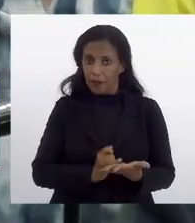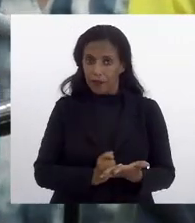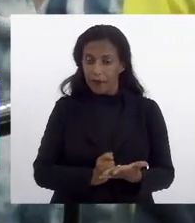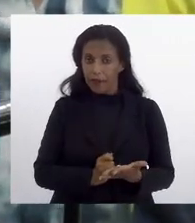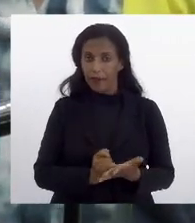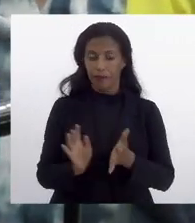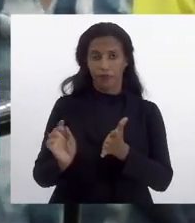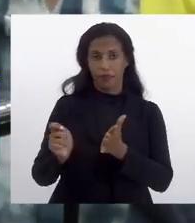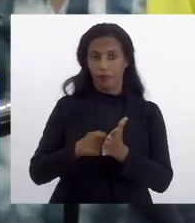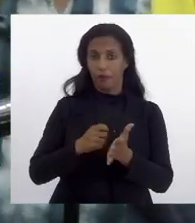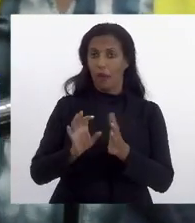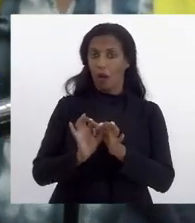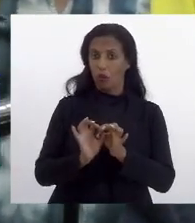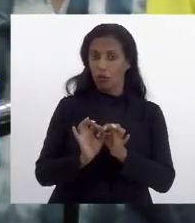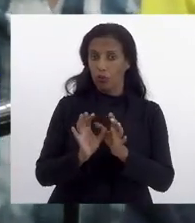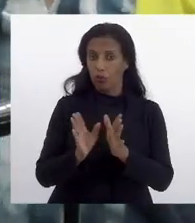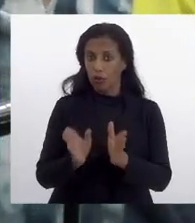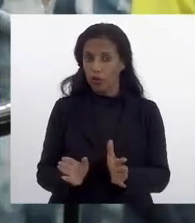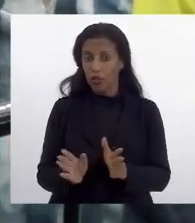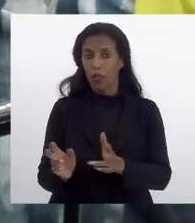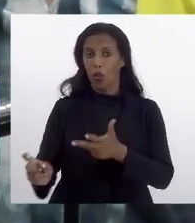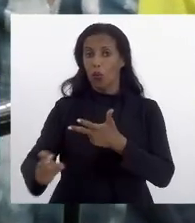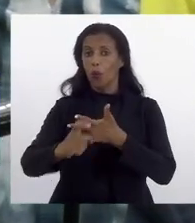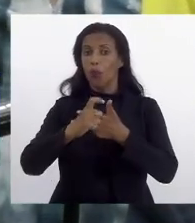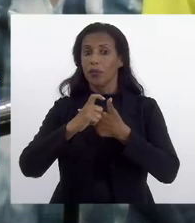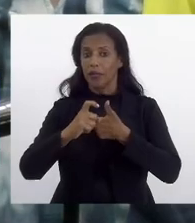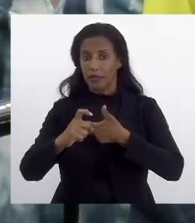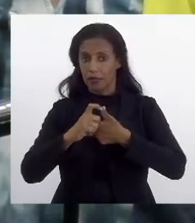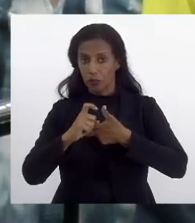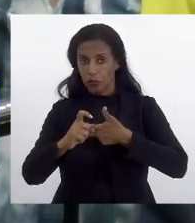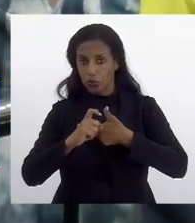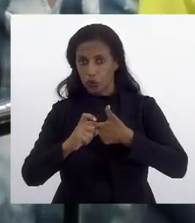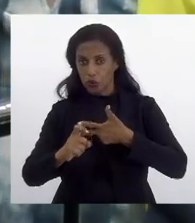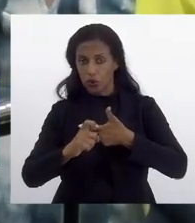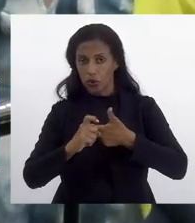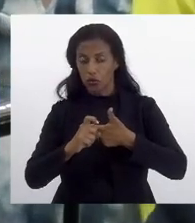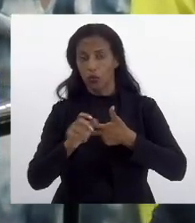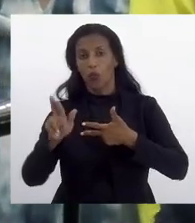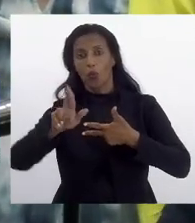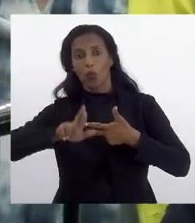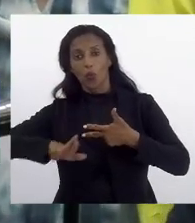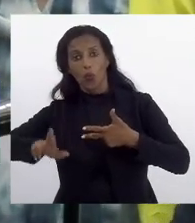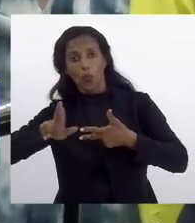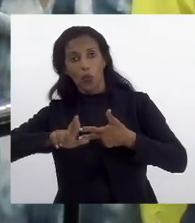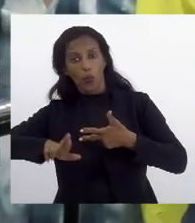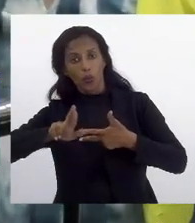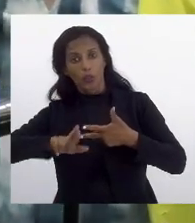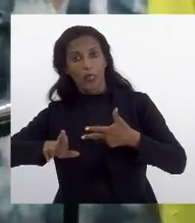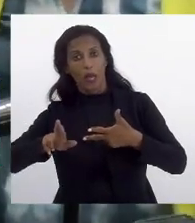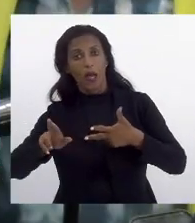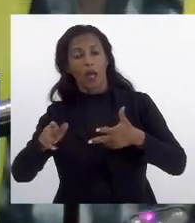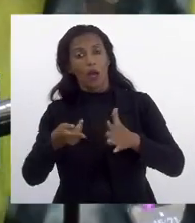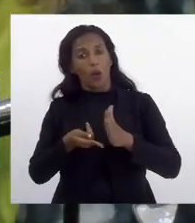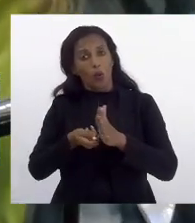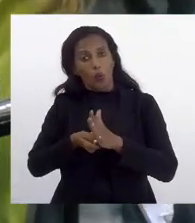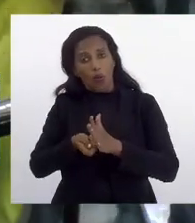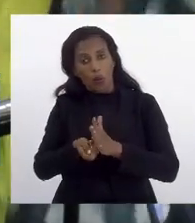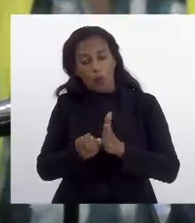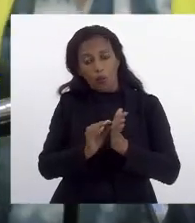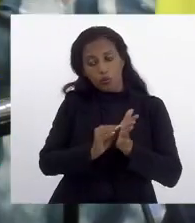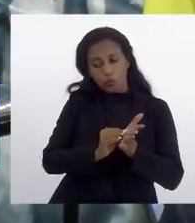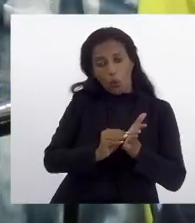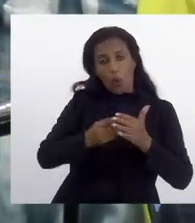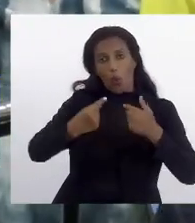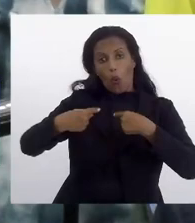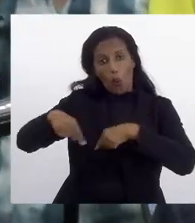fica autorizado o Poder Executivo usar recursos do Fundo Estadual